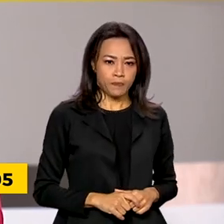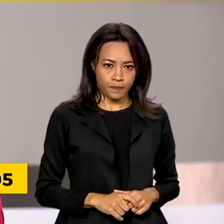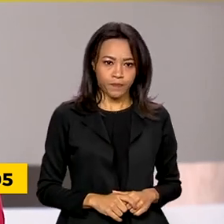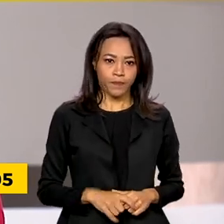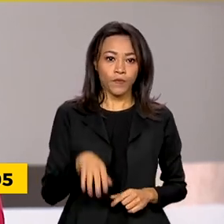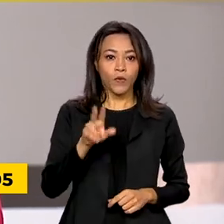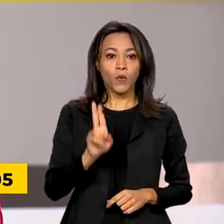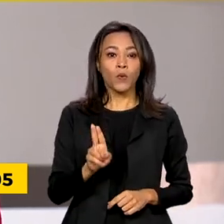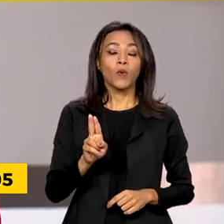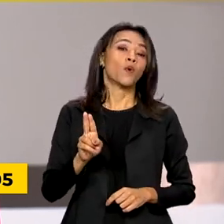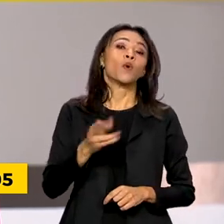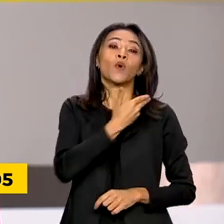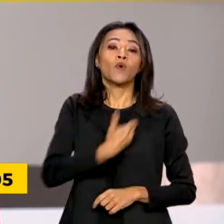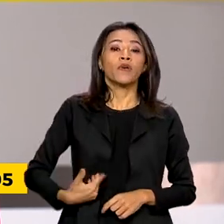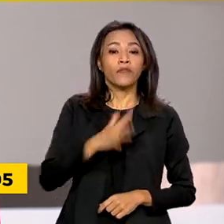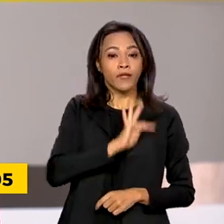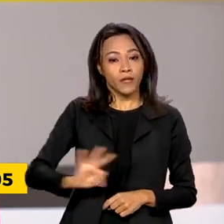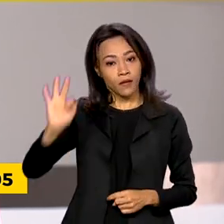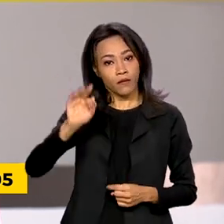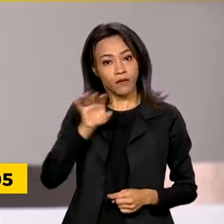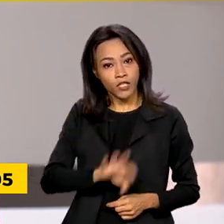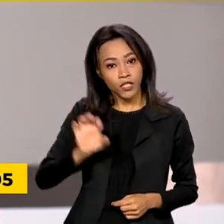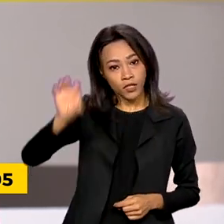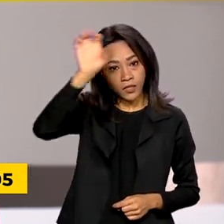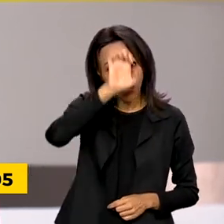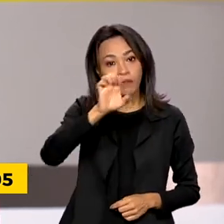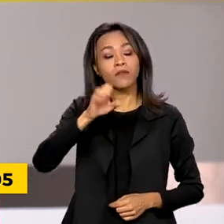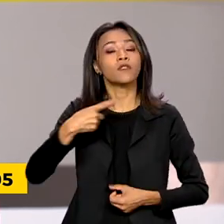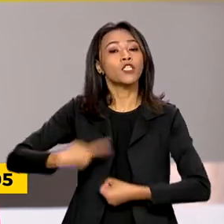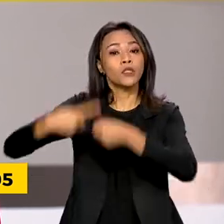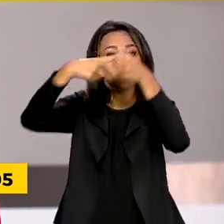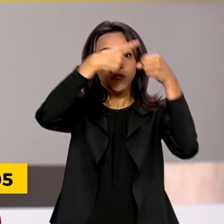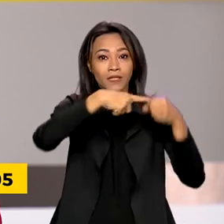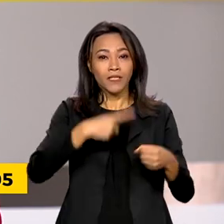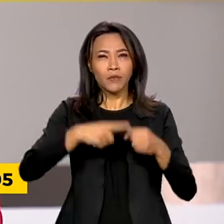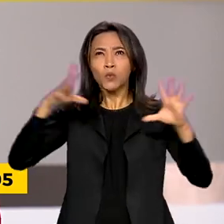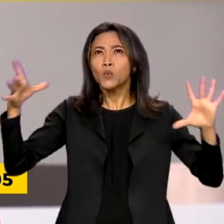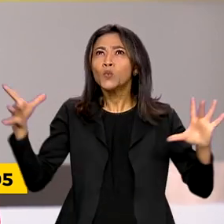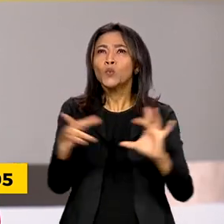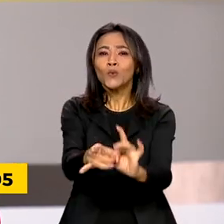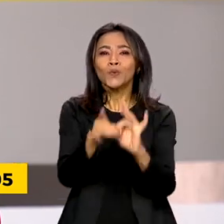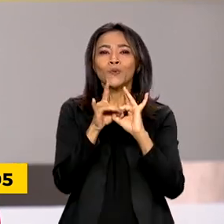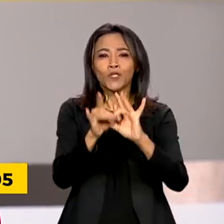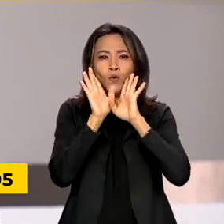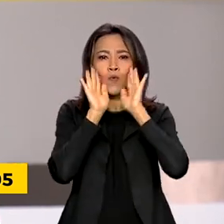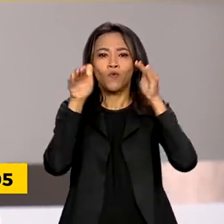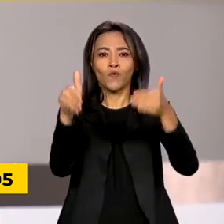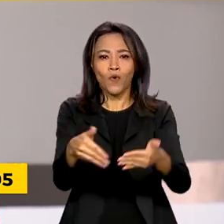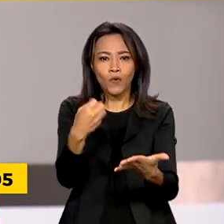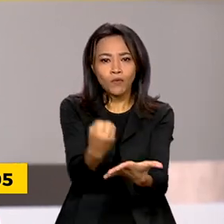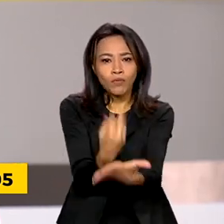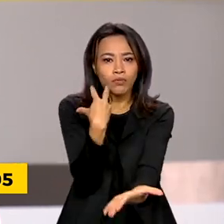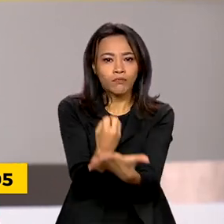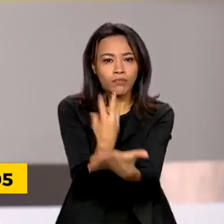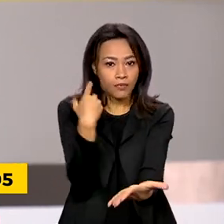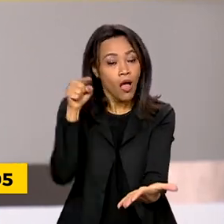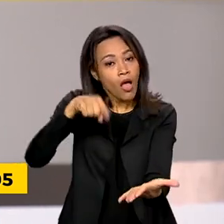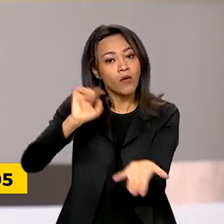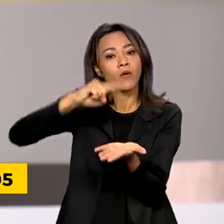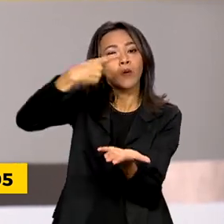União, Estados e Municípios Unidos em prol da alfabetização. É o compromisso nacional criança